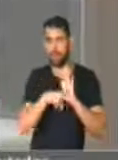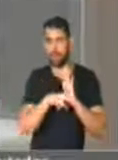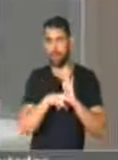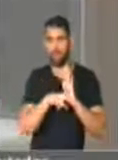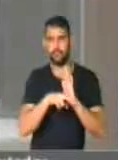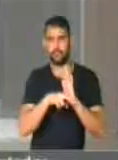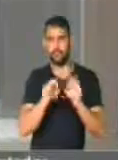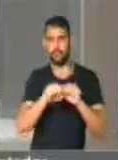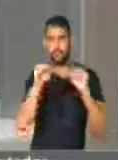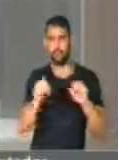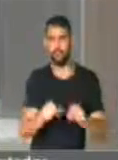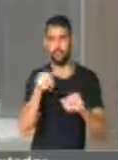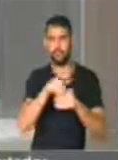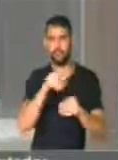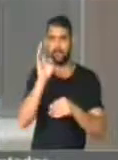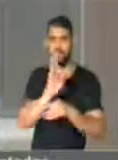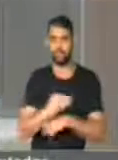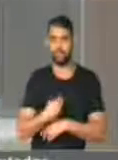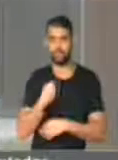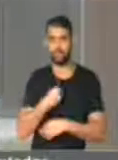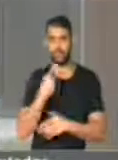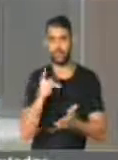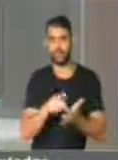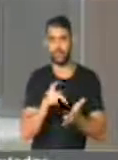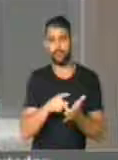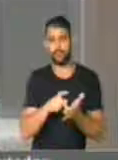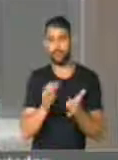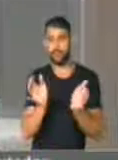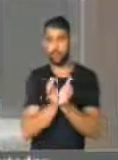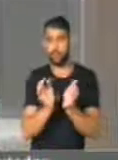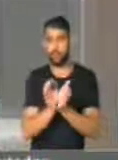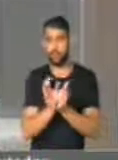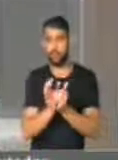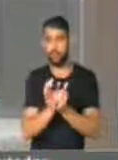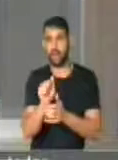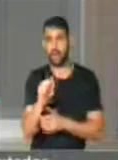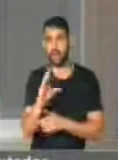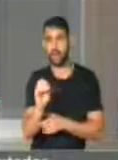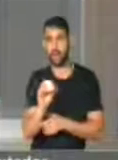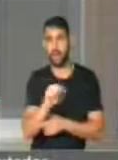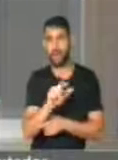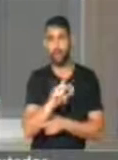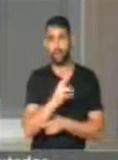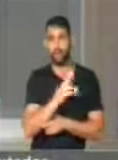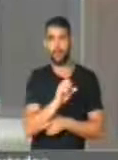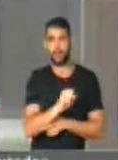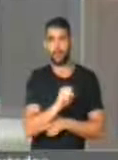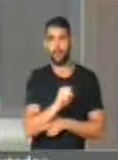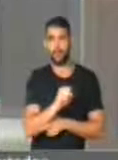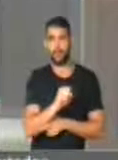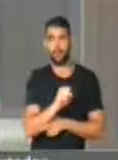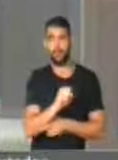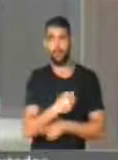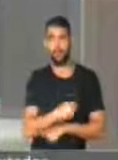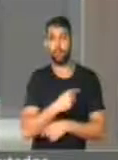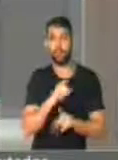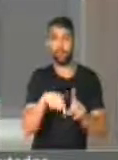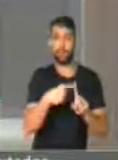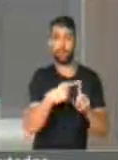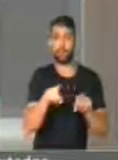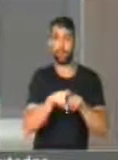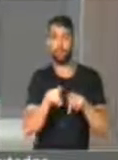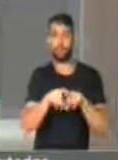do sistema eleitoral brasileiro. Evidentemente, a chapa Aécio e Aloysio, aliás,